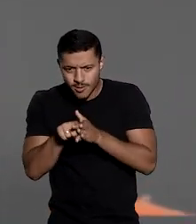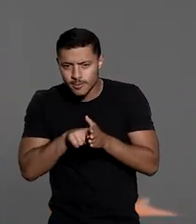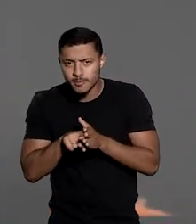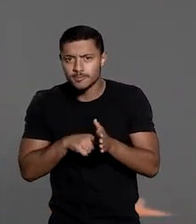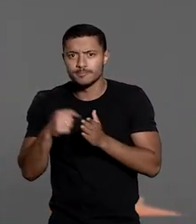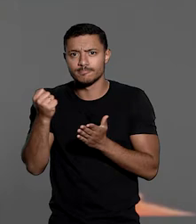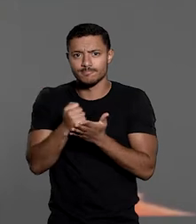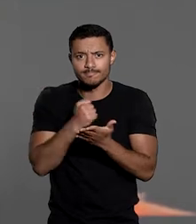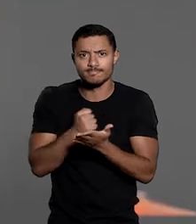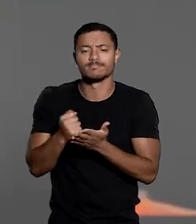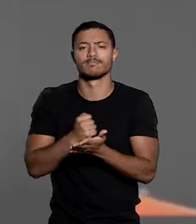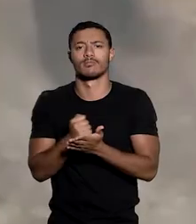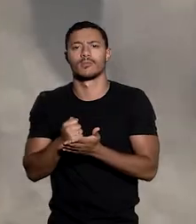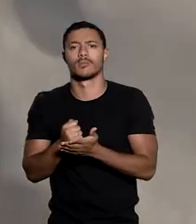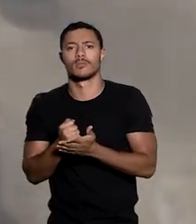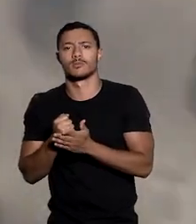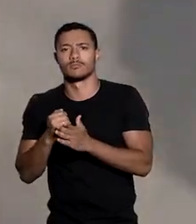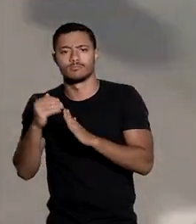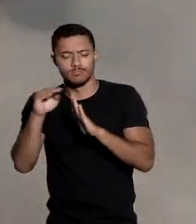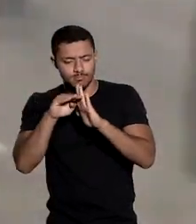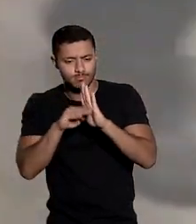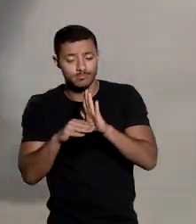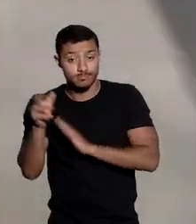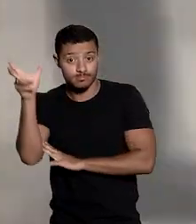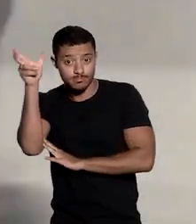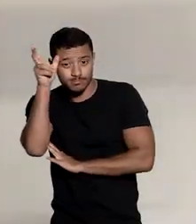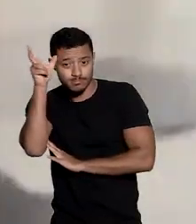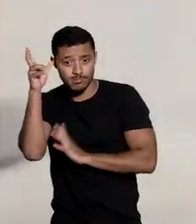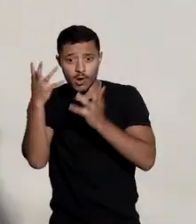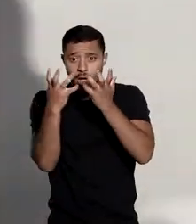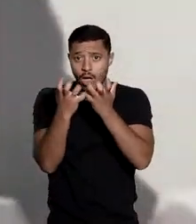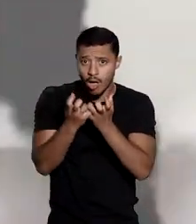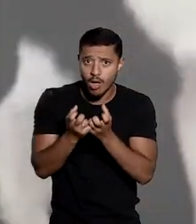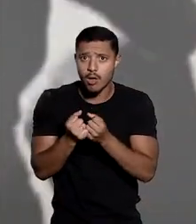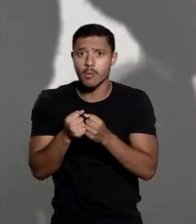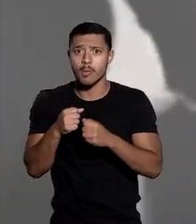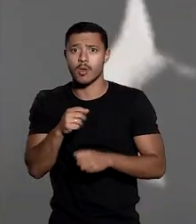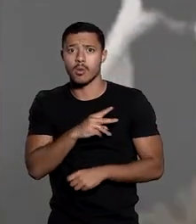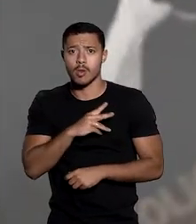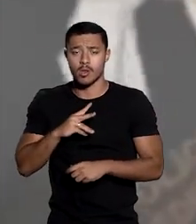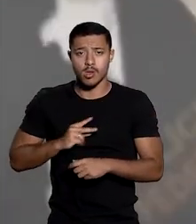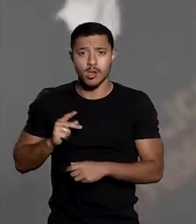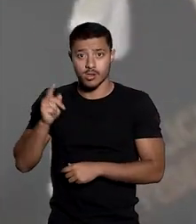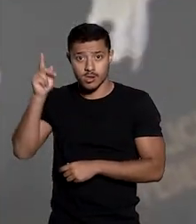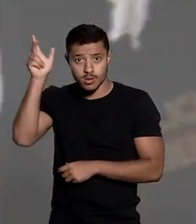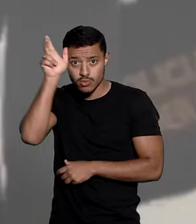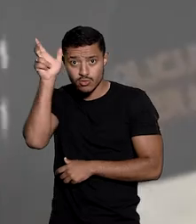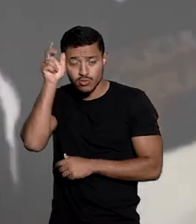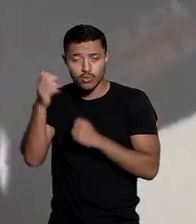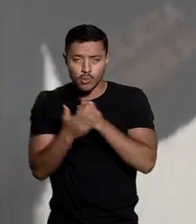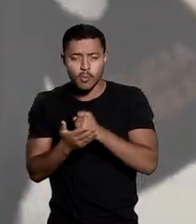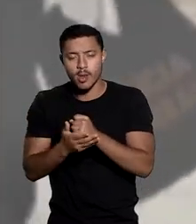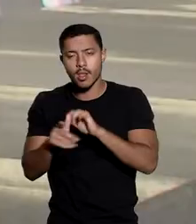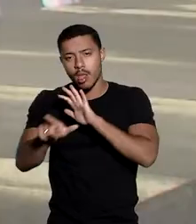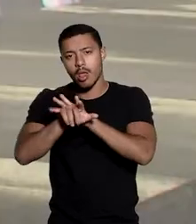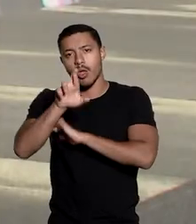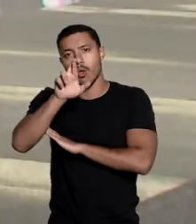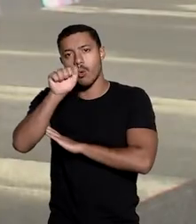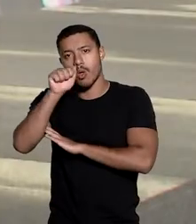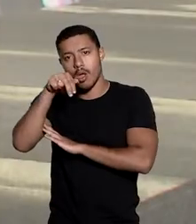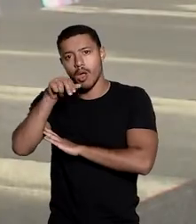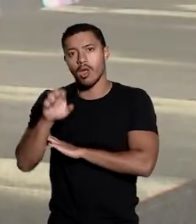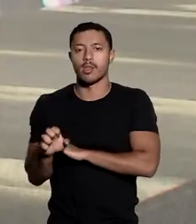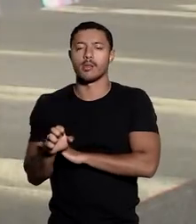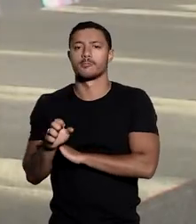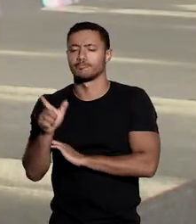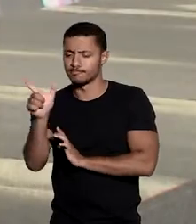contratação e na execução de projetos culturais aprovados pelo extinto Ministério da Cultura com base na Lei Rouanet. Os